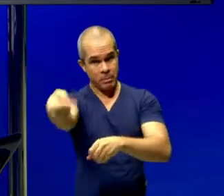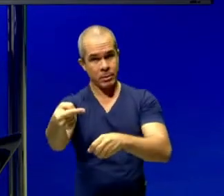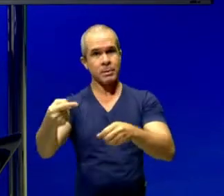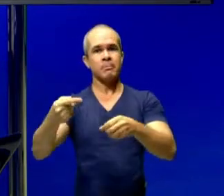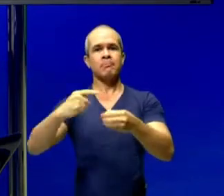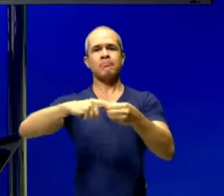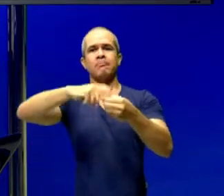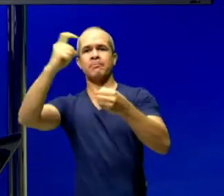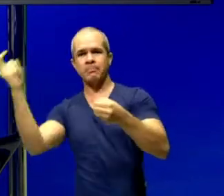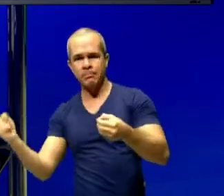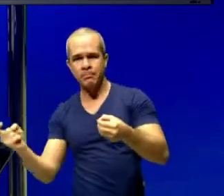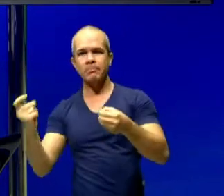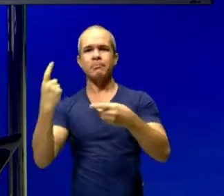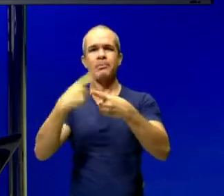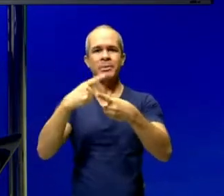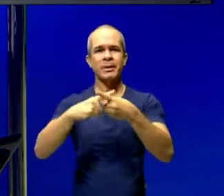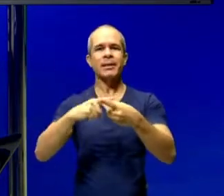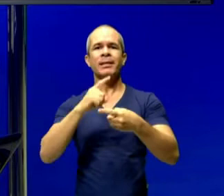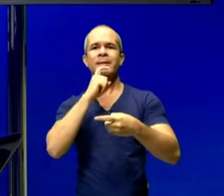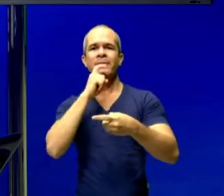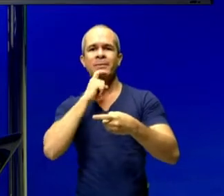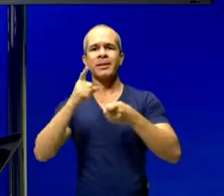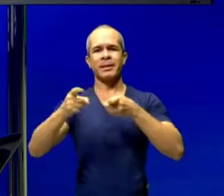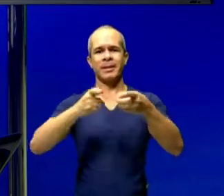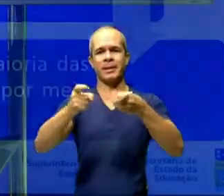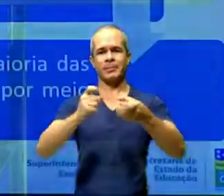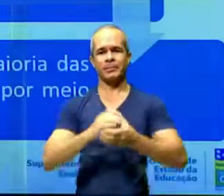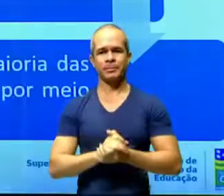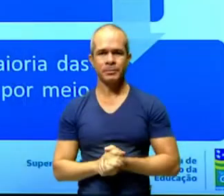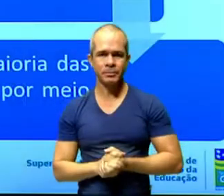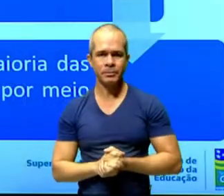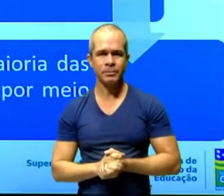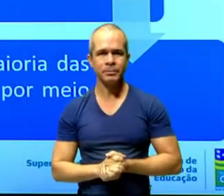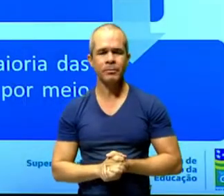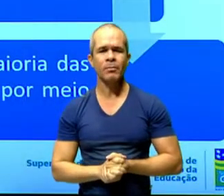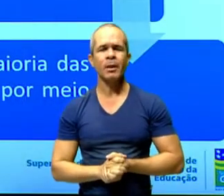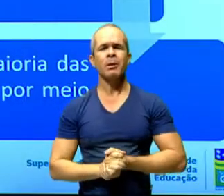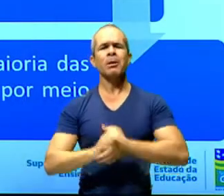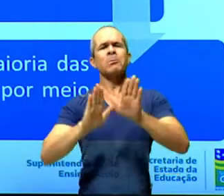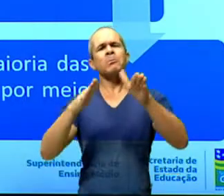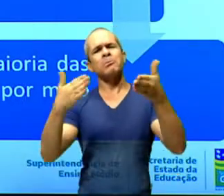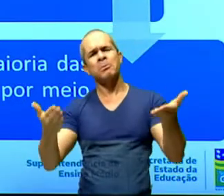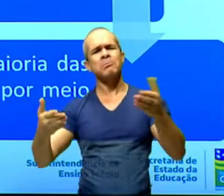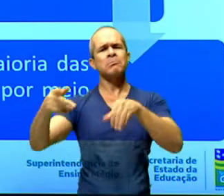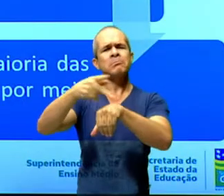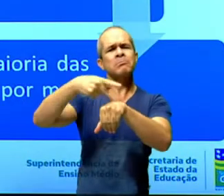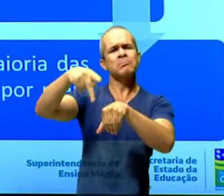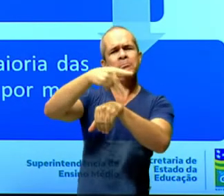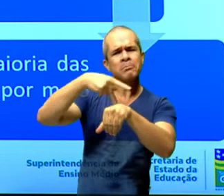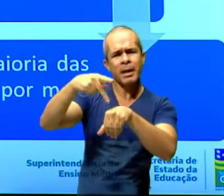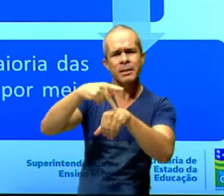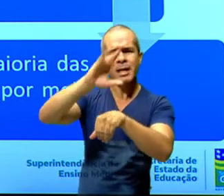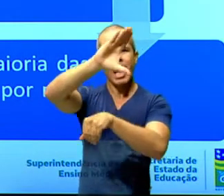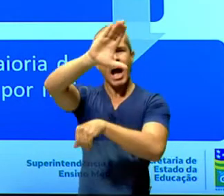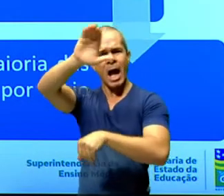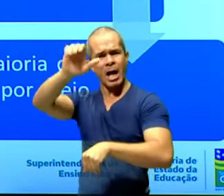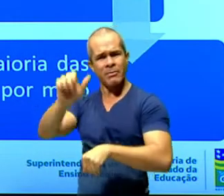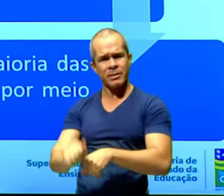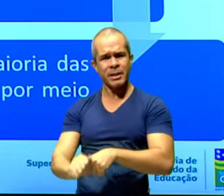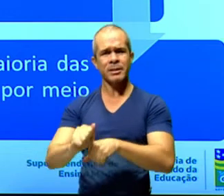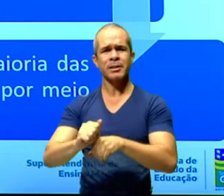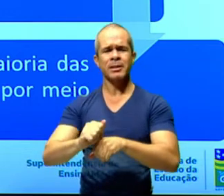de guerra fria, tá bom? Veja, quais foram os países africanos que